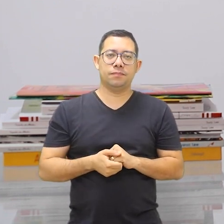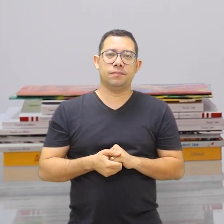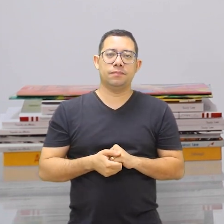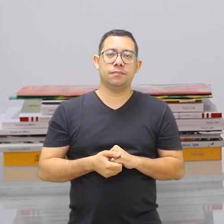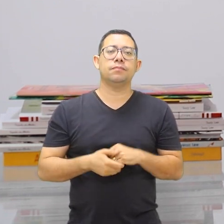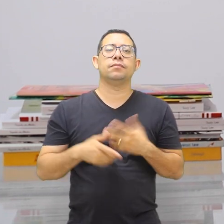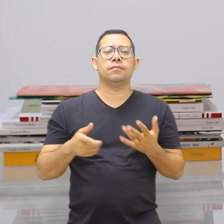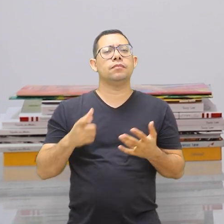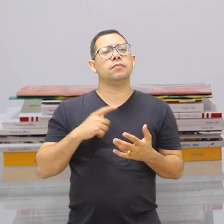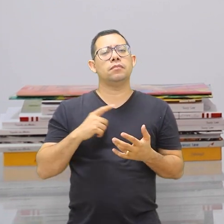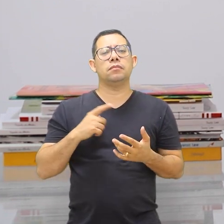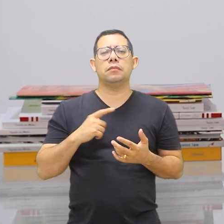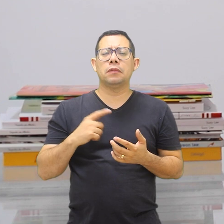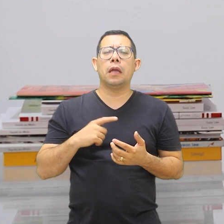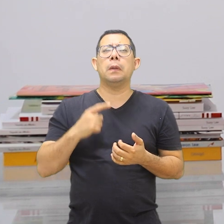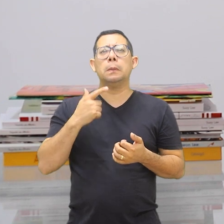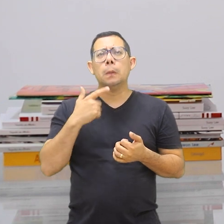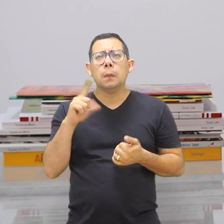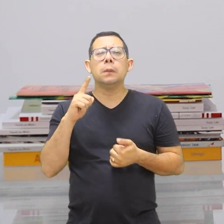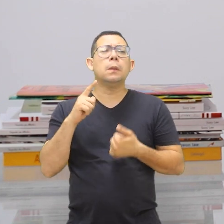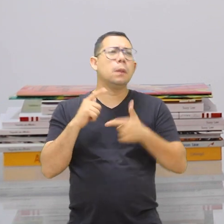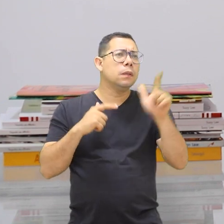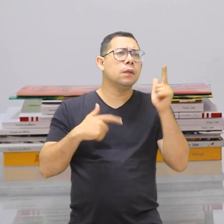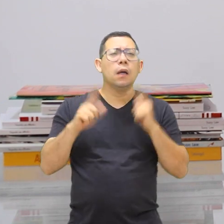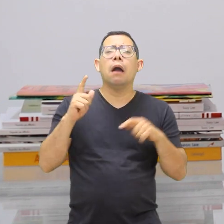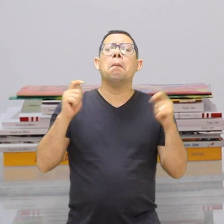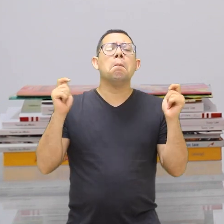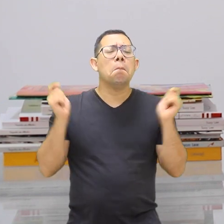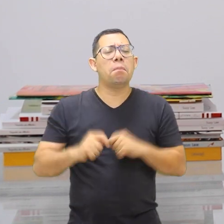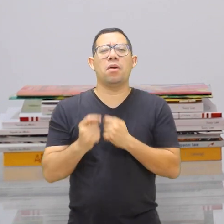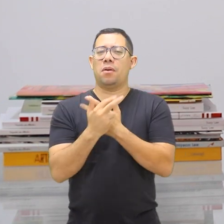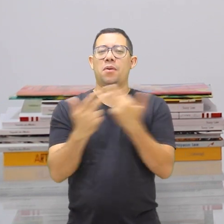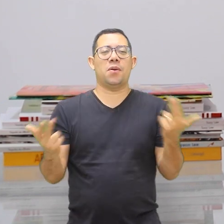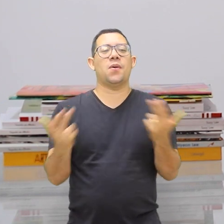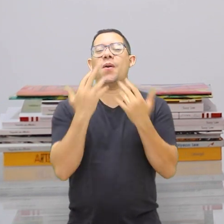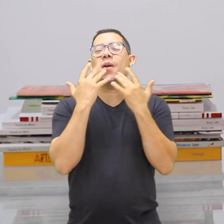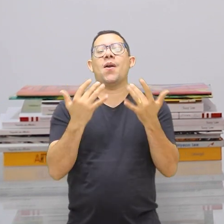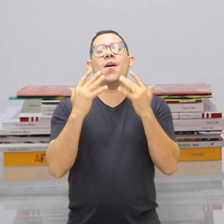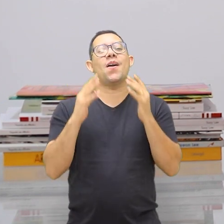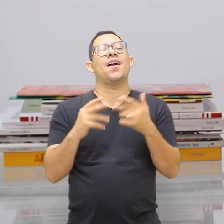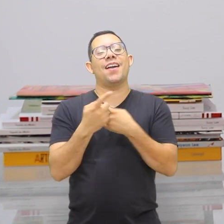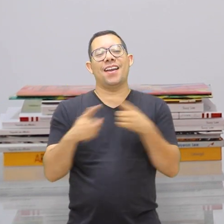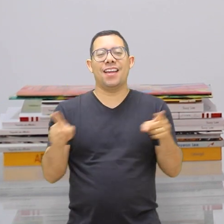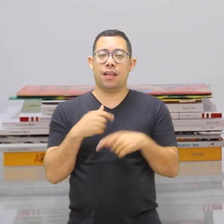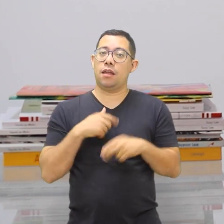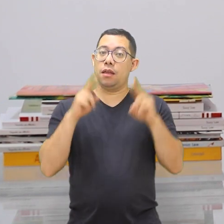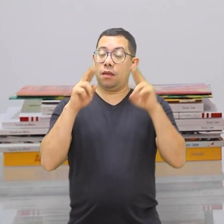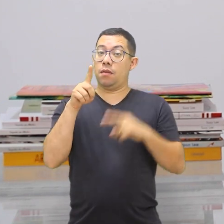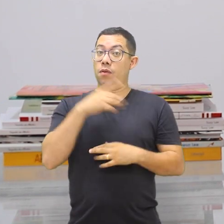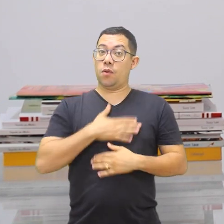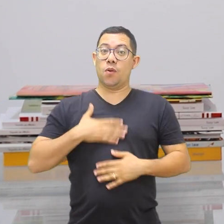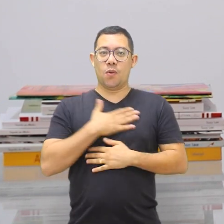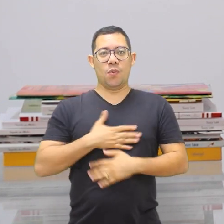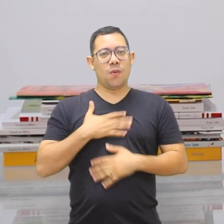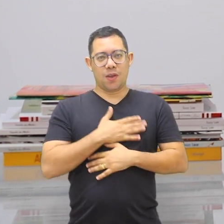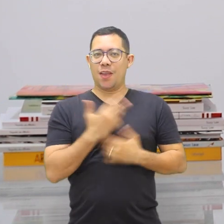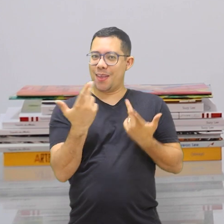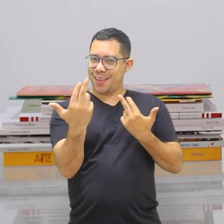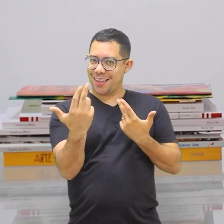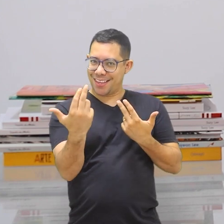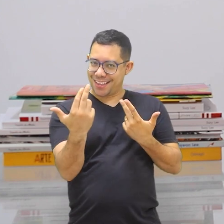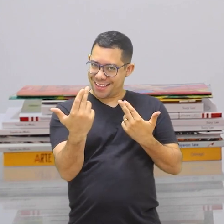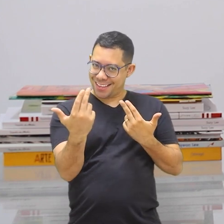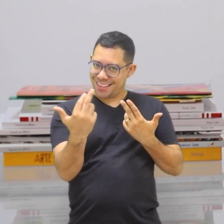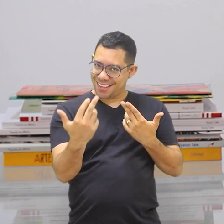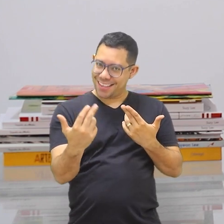São muitas as possibilidades de você imaginar e viver essa história cheia de cores e música. Espero que você se divirta,